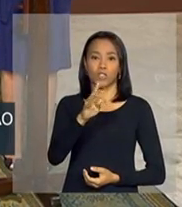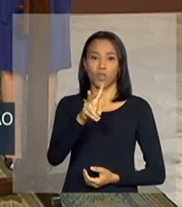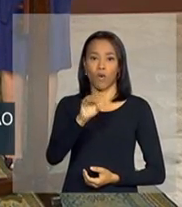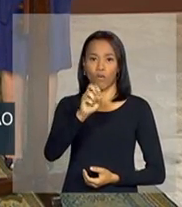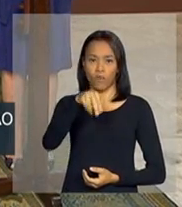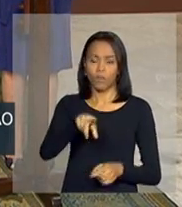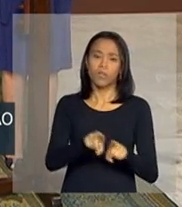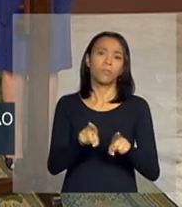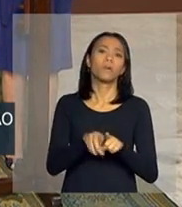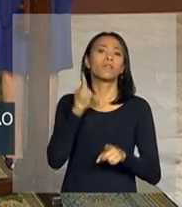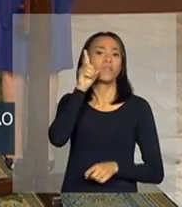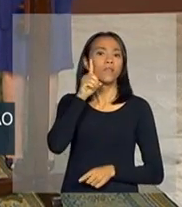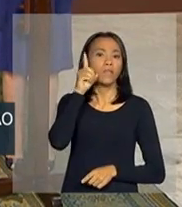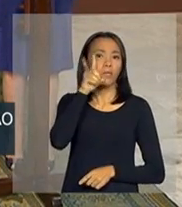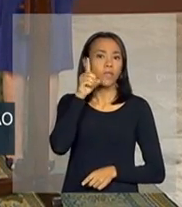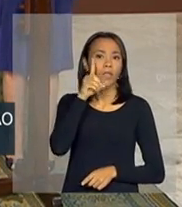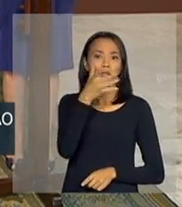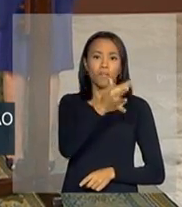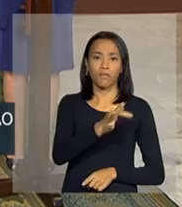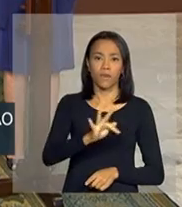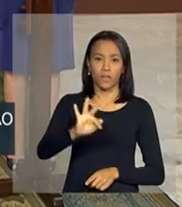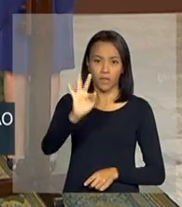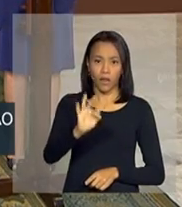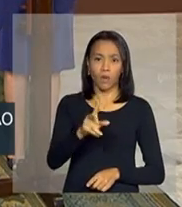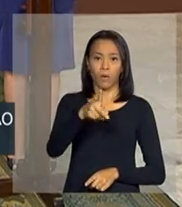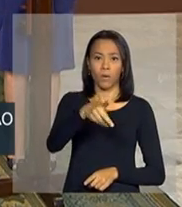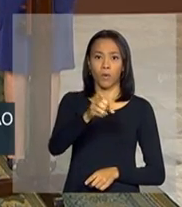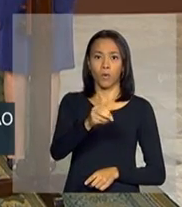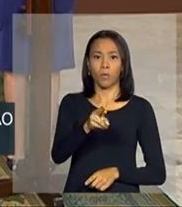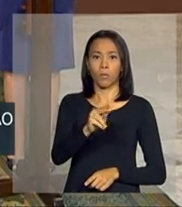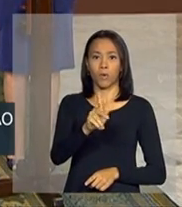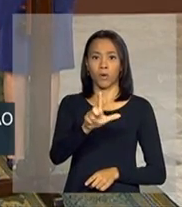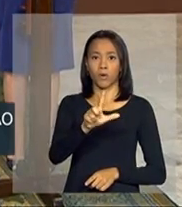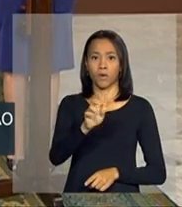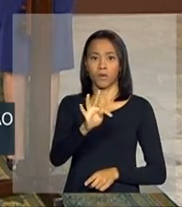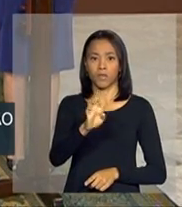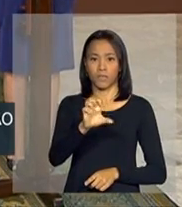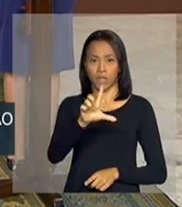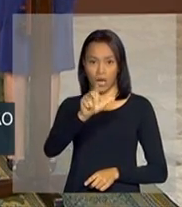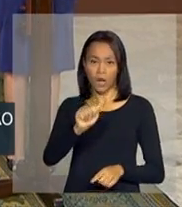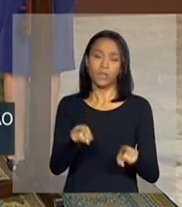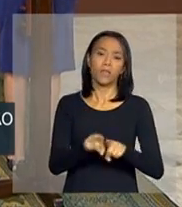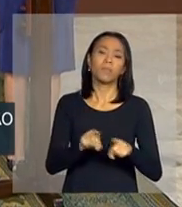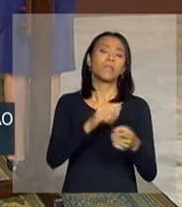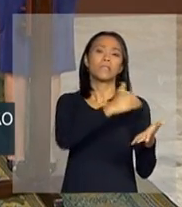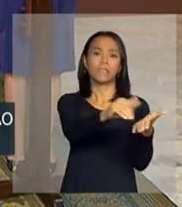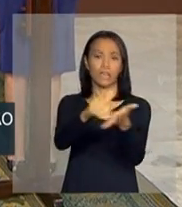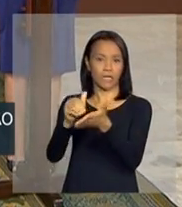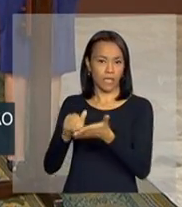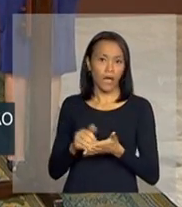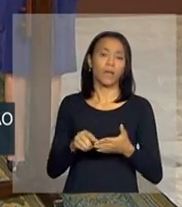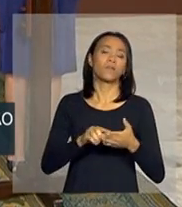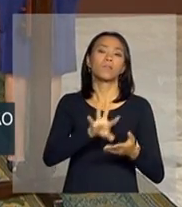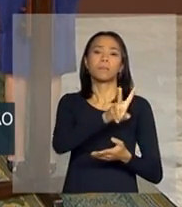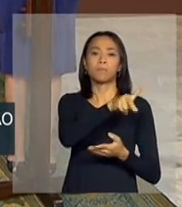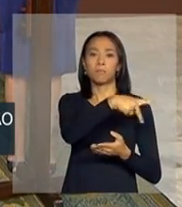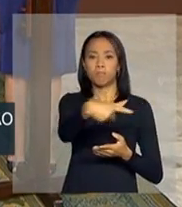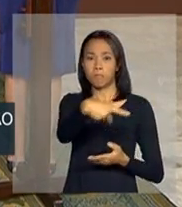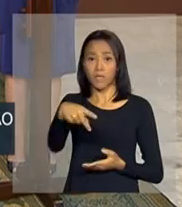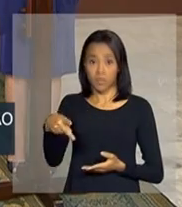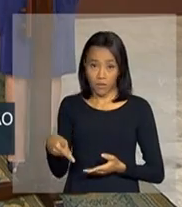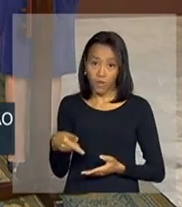deputada federal Lincoln Portela, secretários e presidentes do